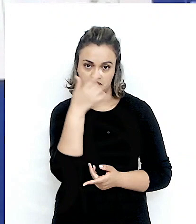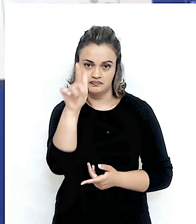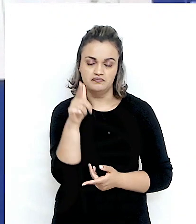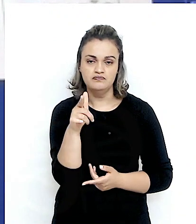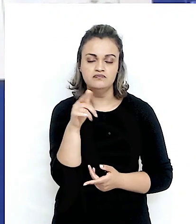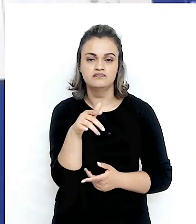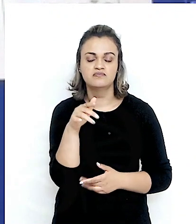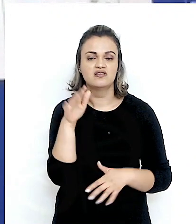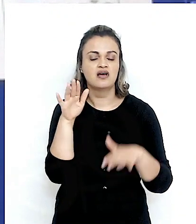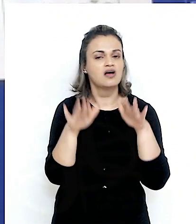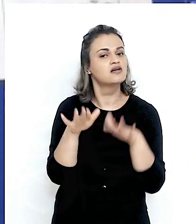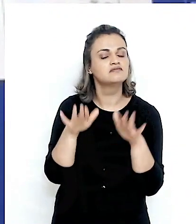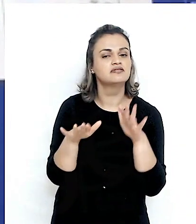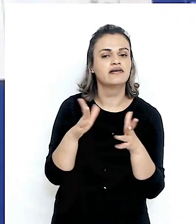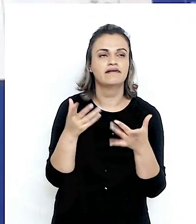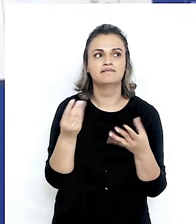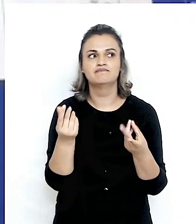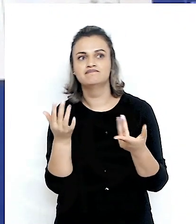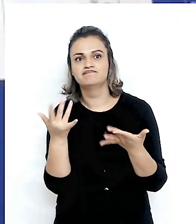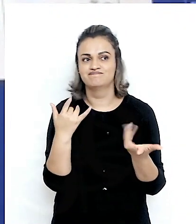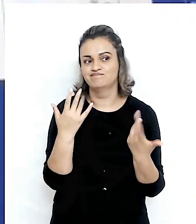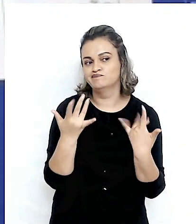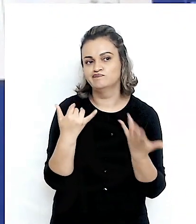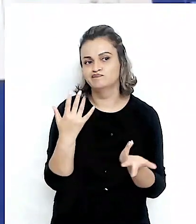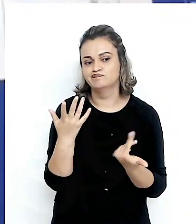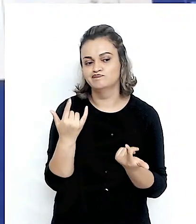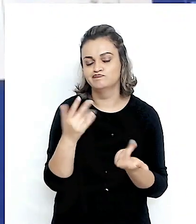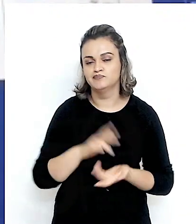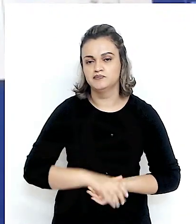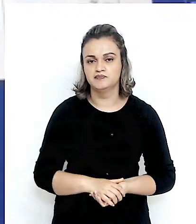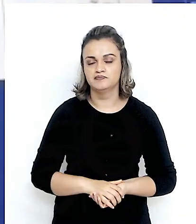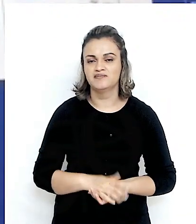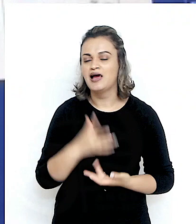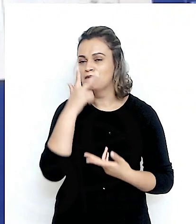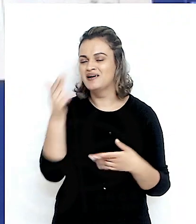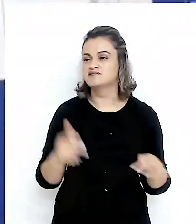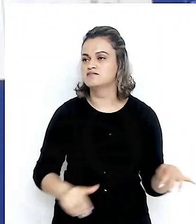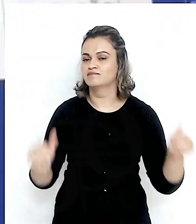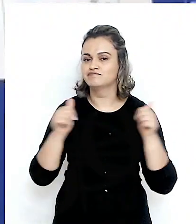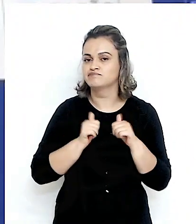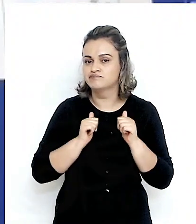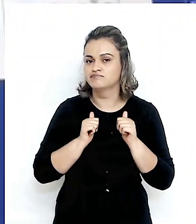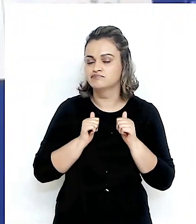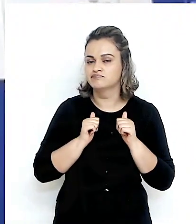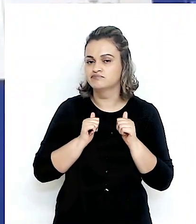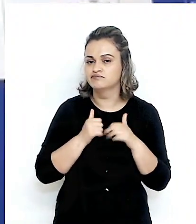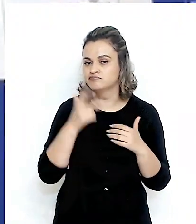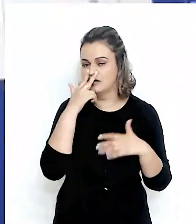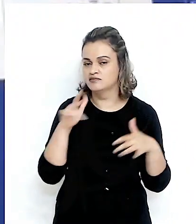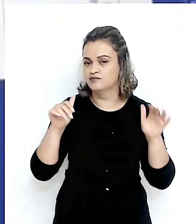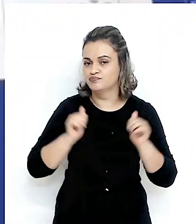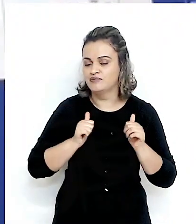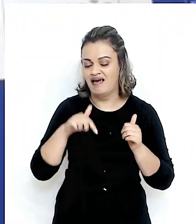às vezes uma certa acomodação, né, nossa, né,